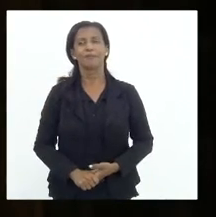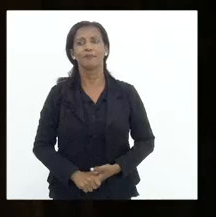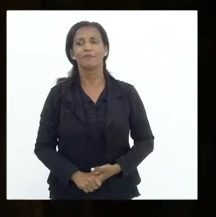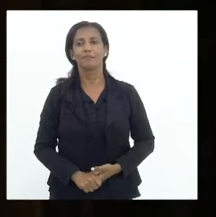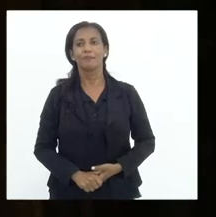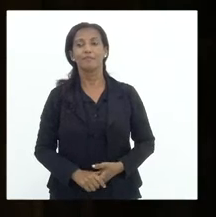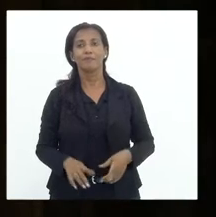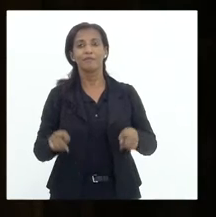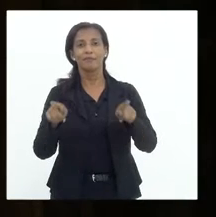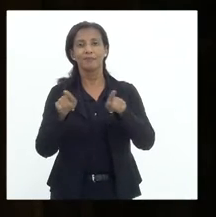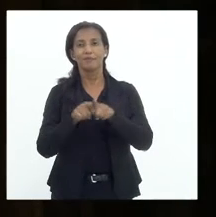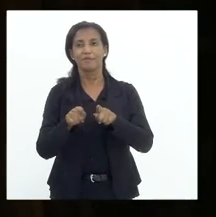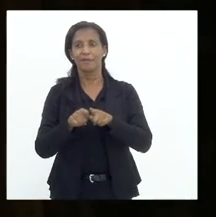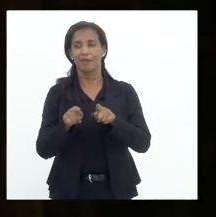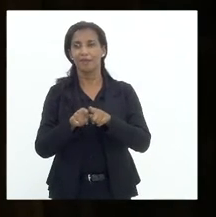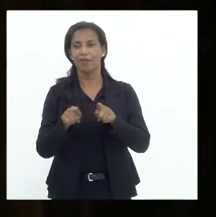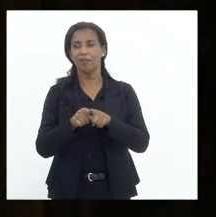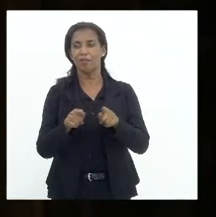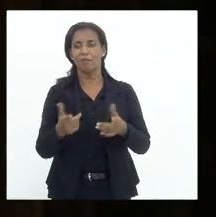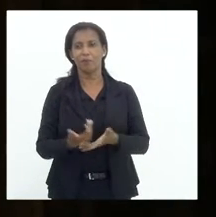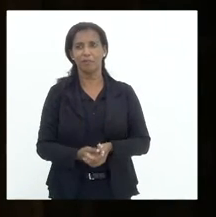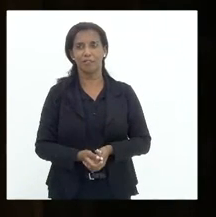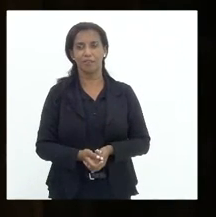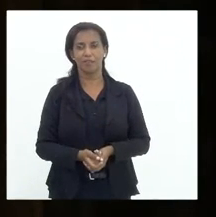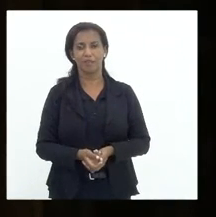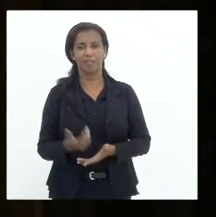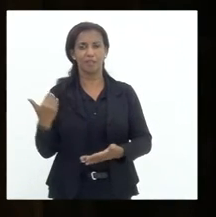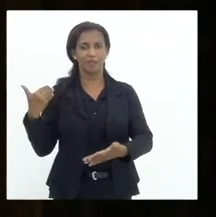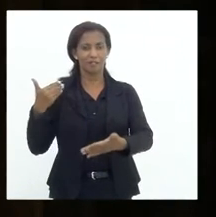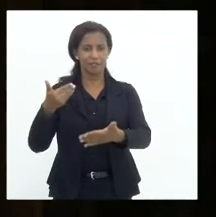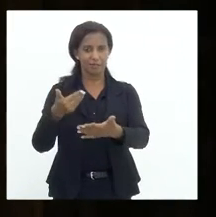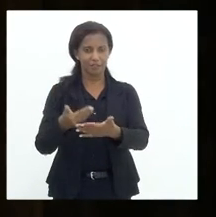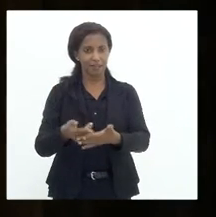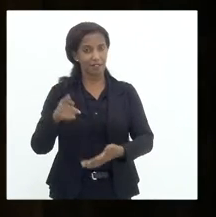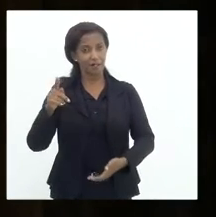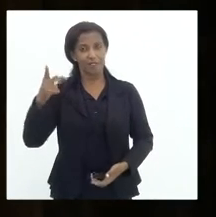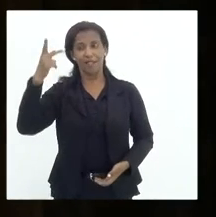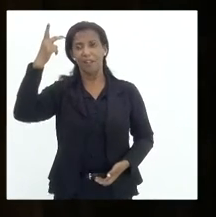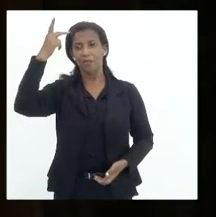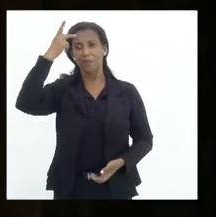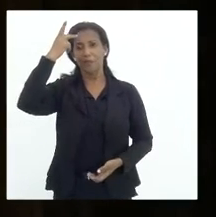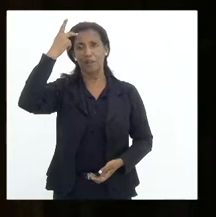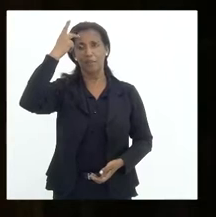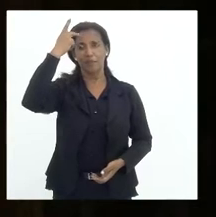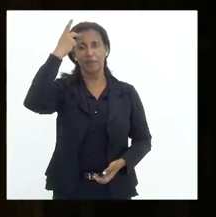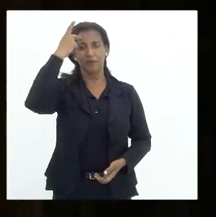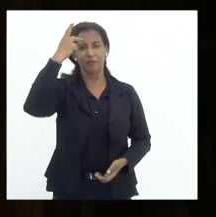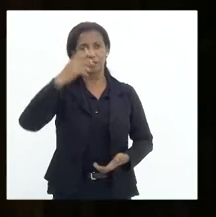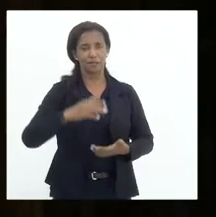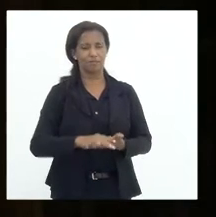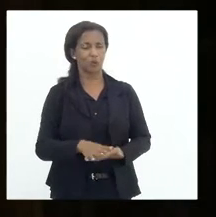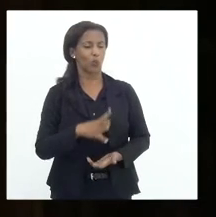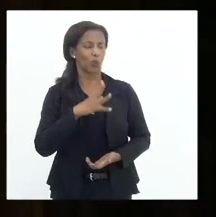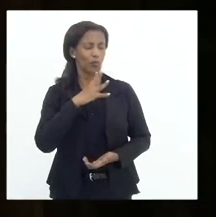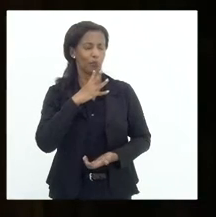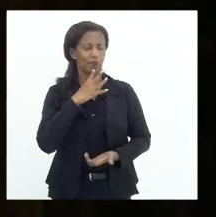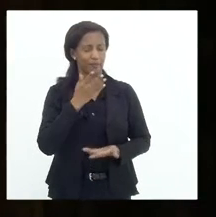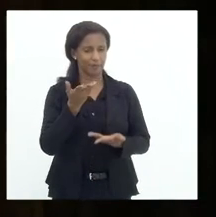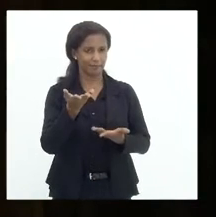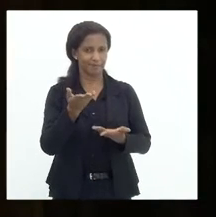Aliás, recentemente, lá em São Paulo, que a Exª conhece,